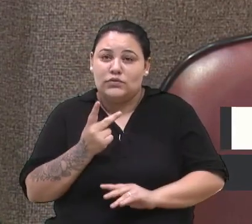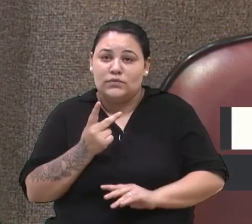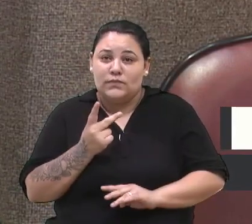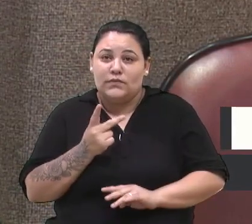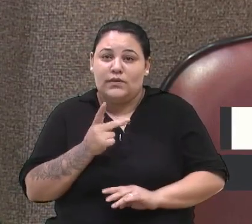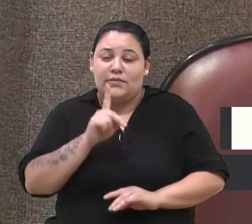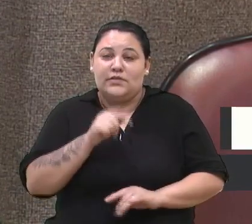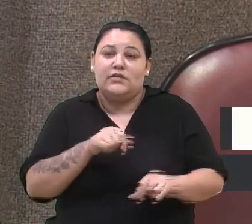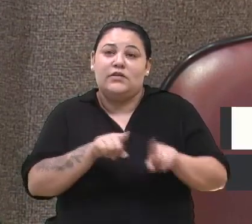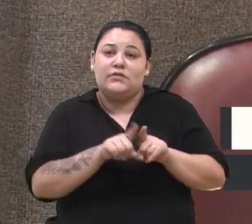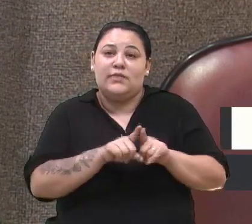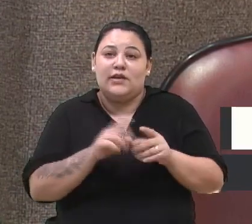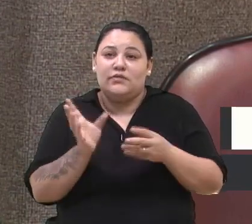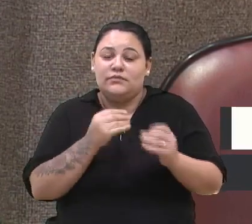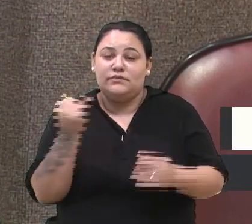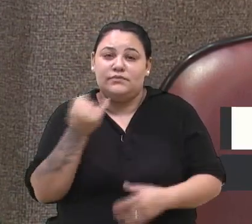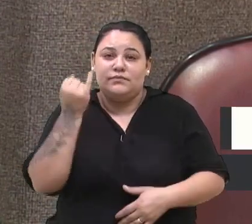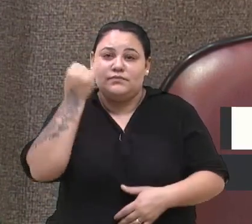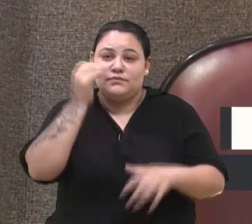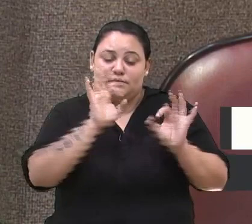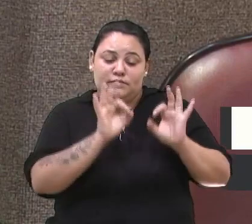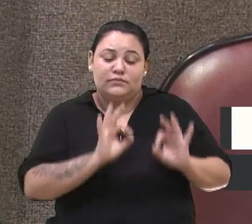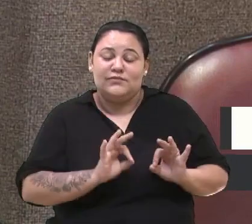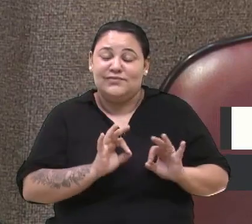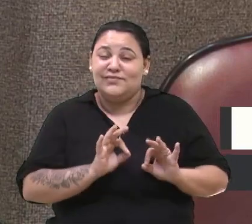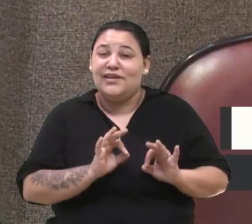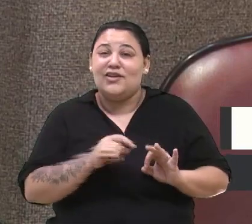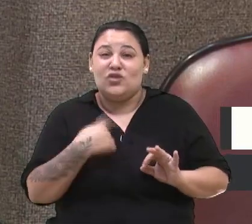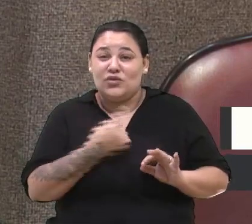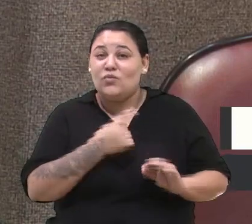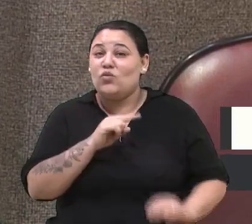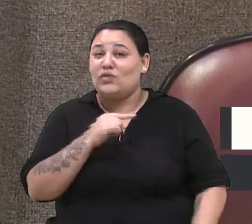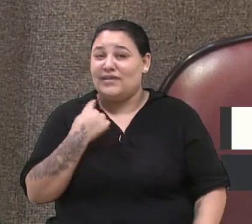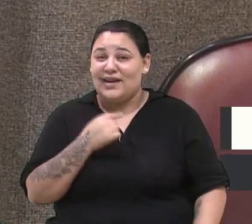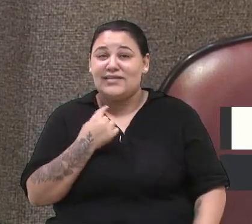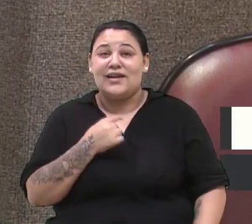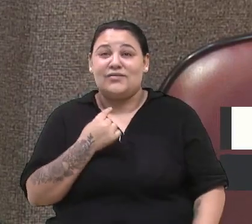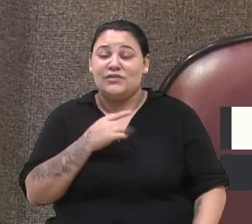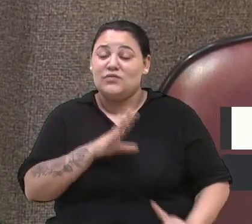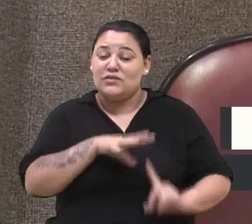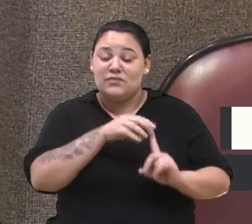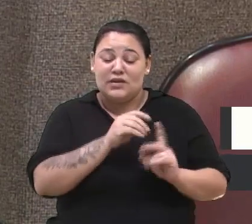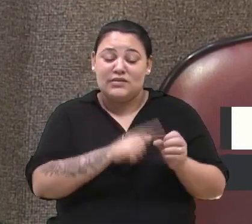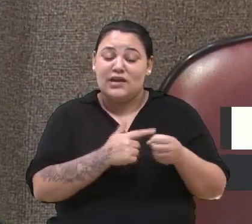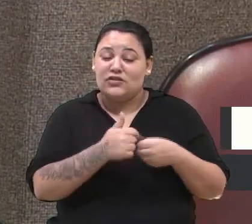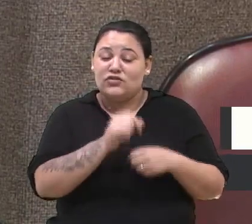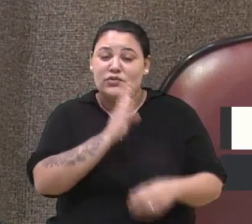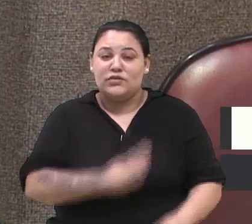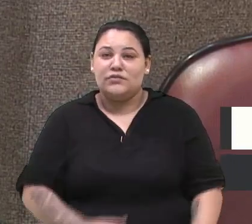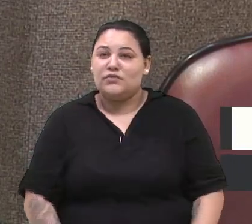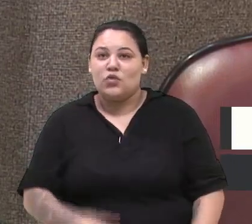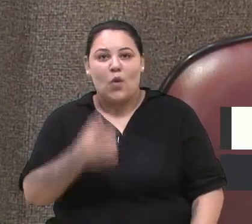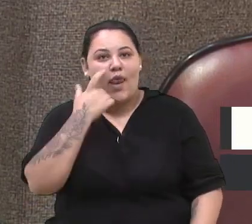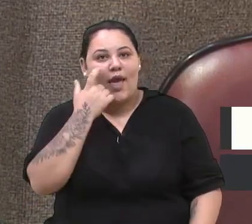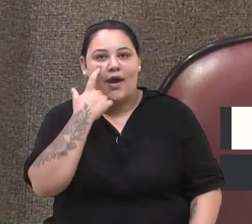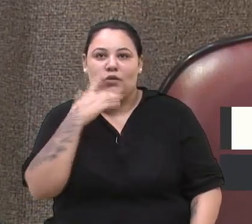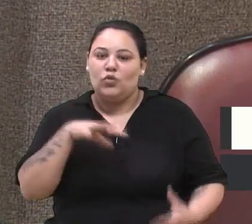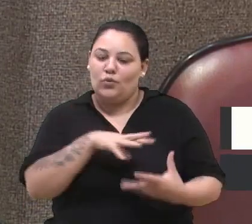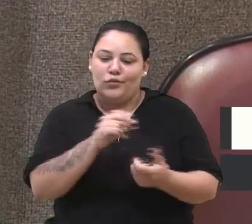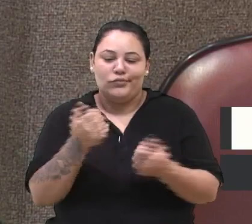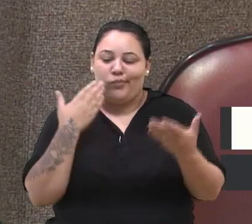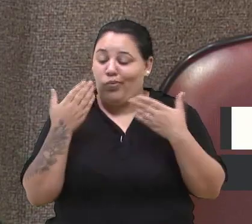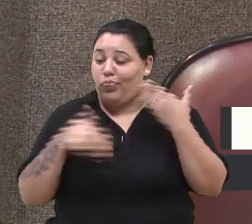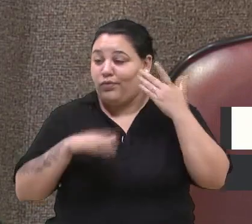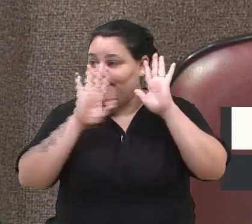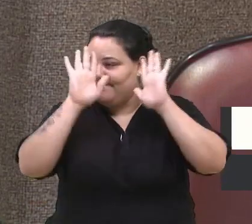porque nós estamos muito atrasados com relação às principais cidades do Brasil. Se nós pegarmos cidades do mundo, então não tem nem comparação. Então